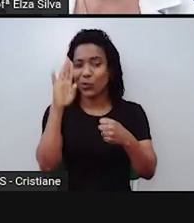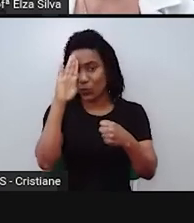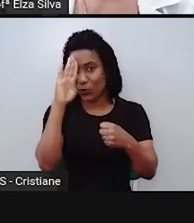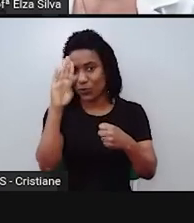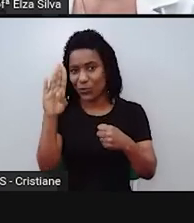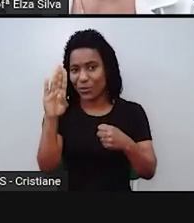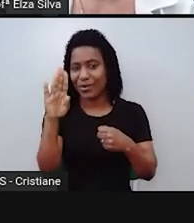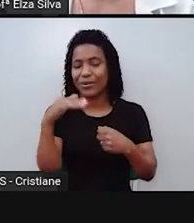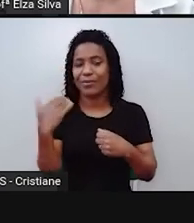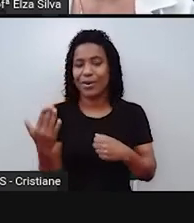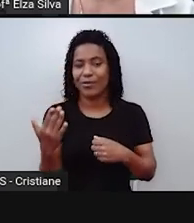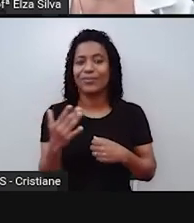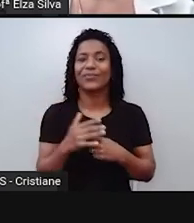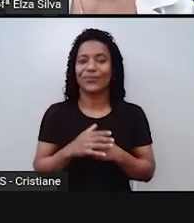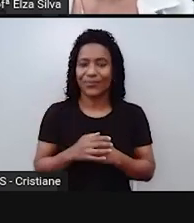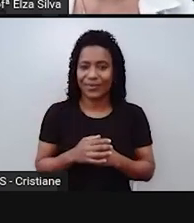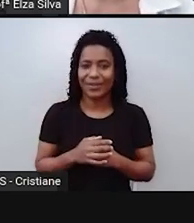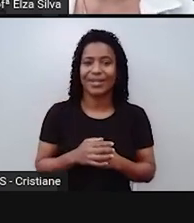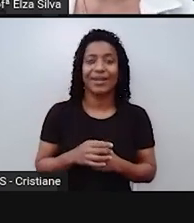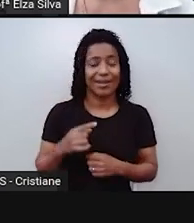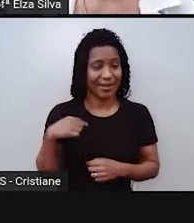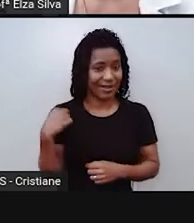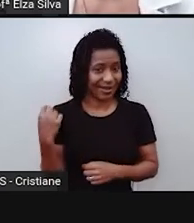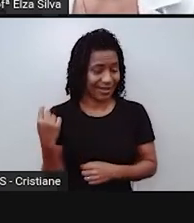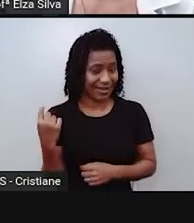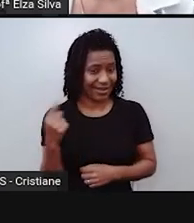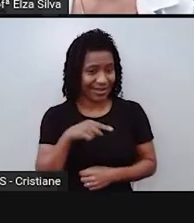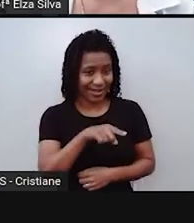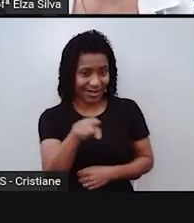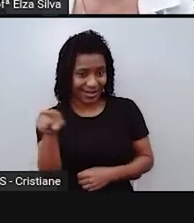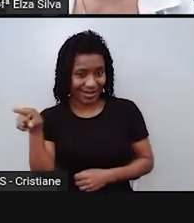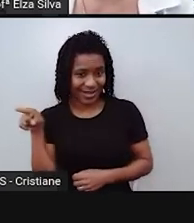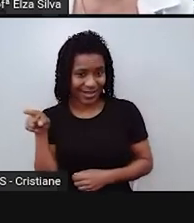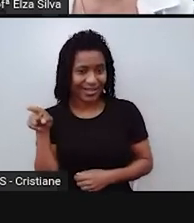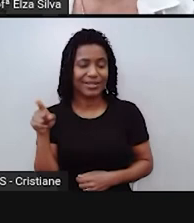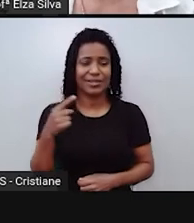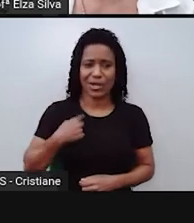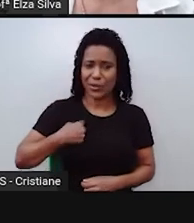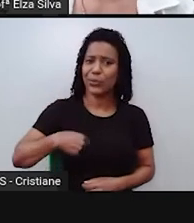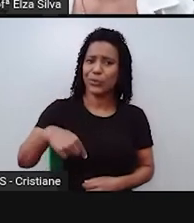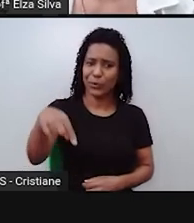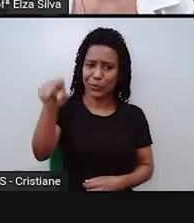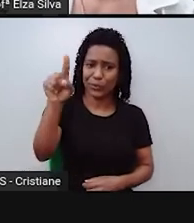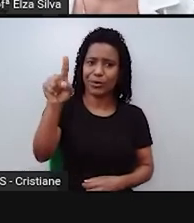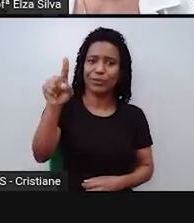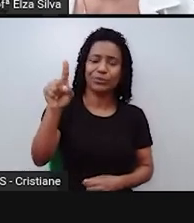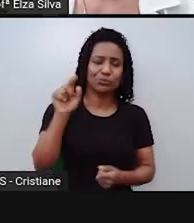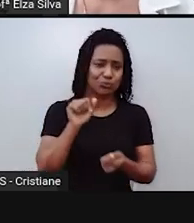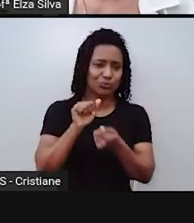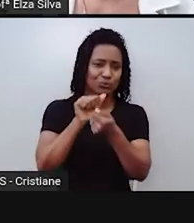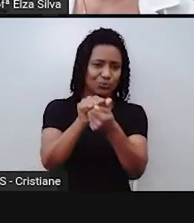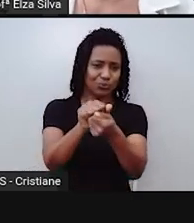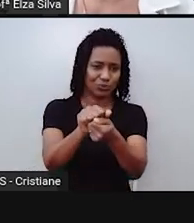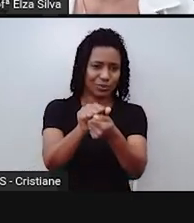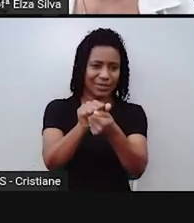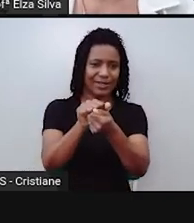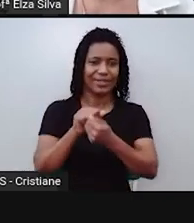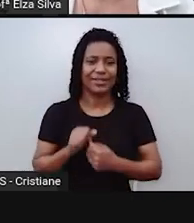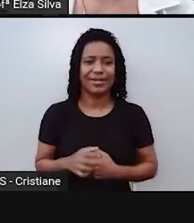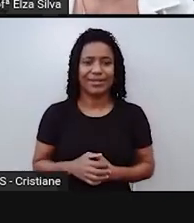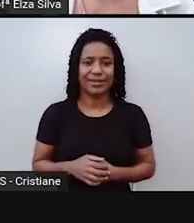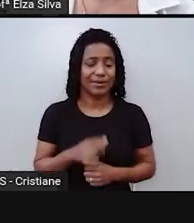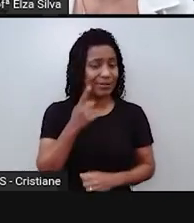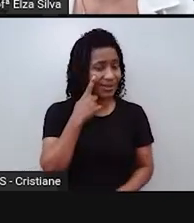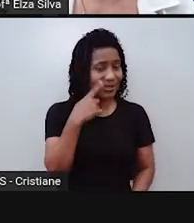Então, eles vão juntos. O que é que eles vão juntos? Vejam que aqui a gente não pode